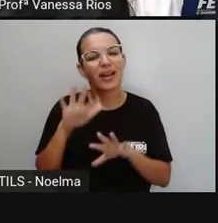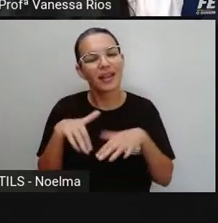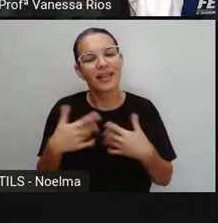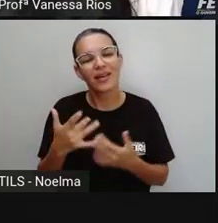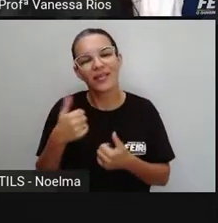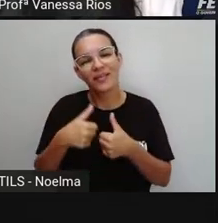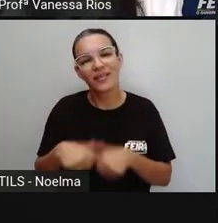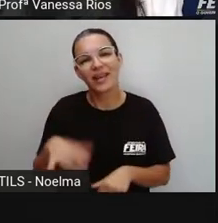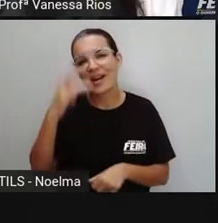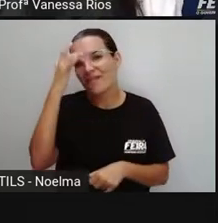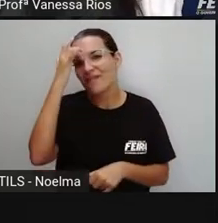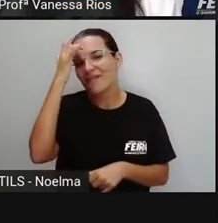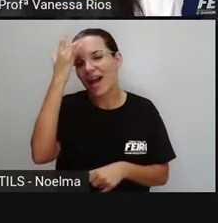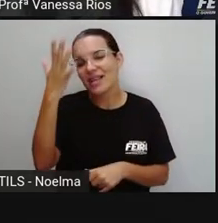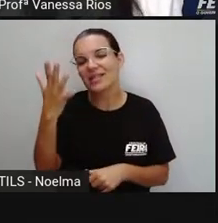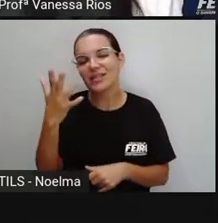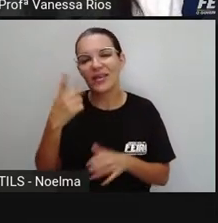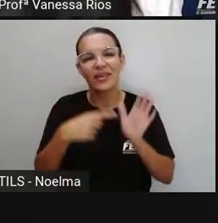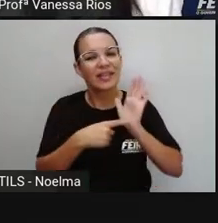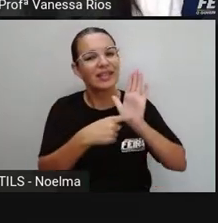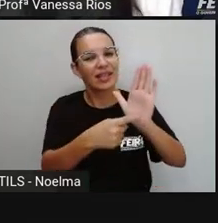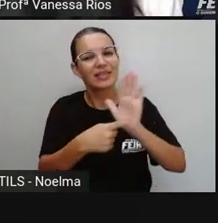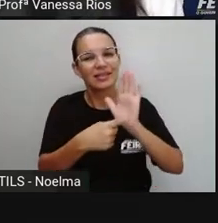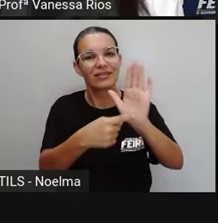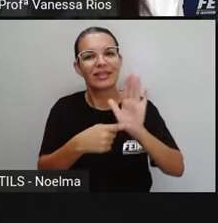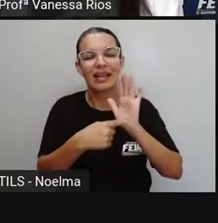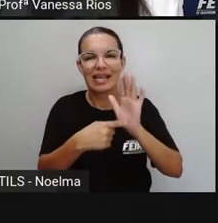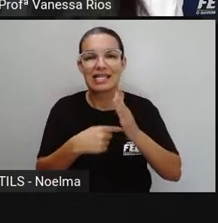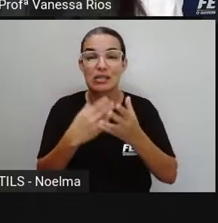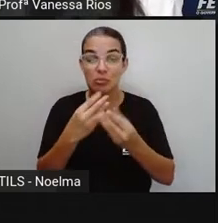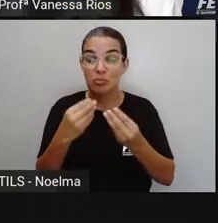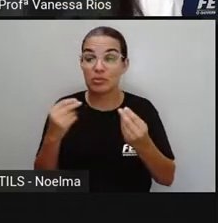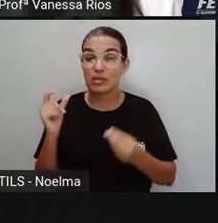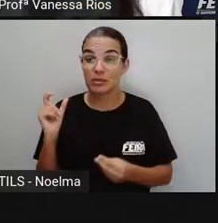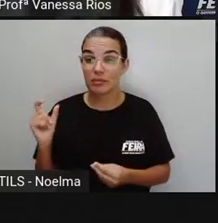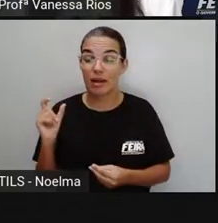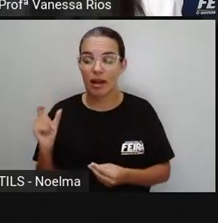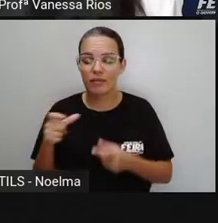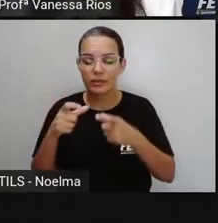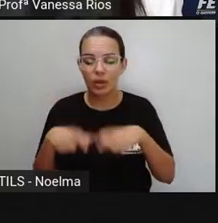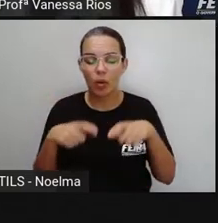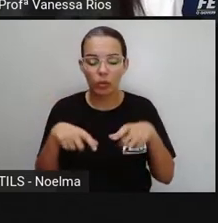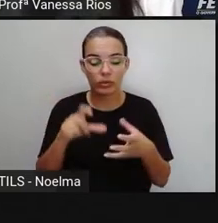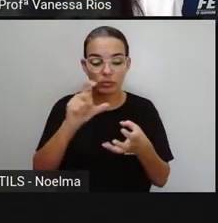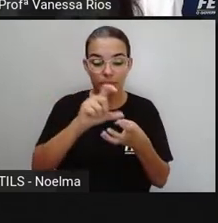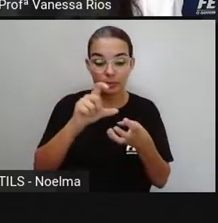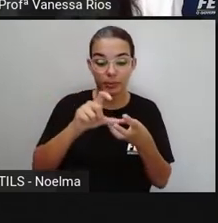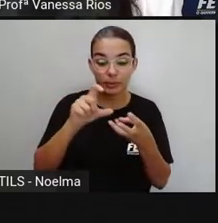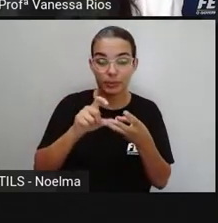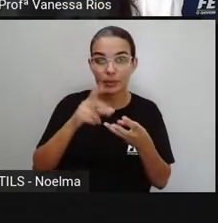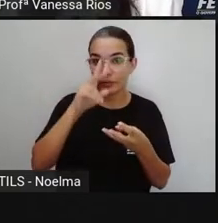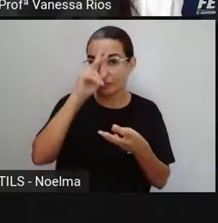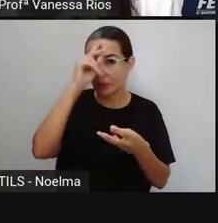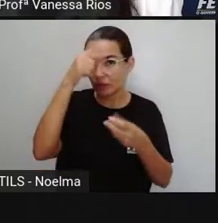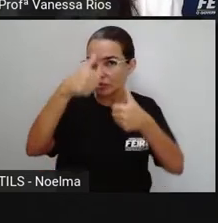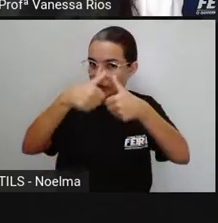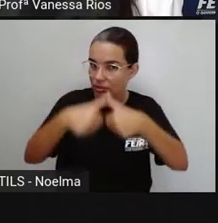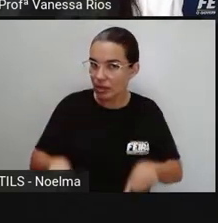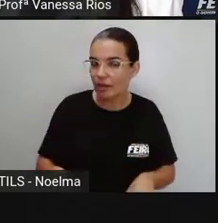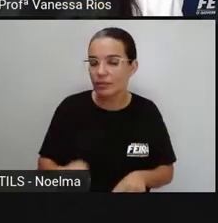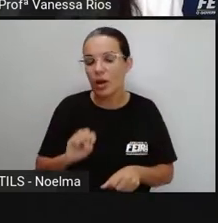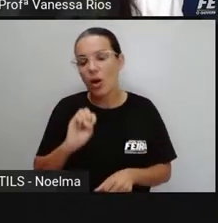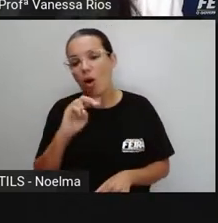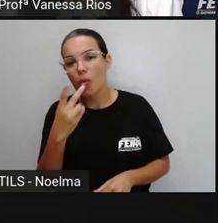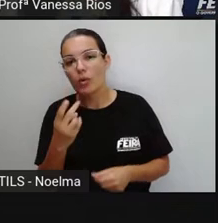a gente conseguir identificar, né? Em várias palavras aí, onde a sílaba tônica está localizada ou qual